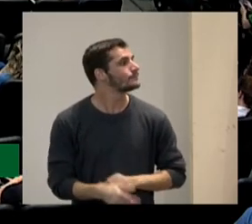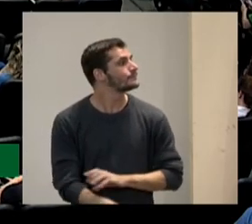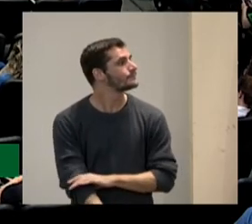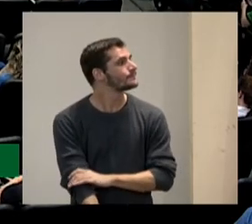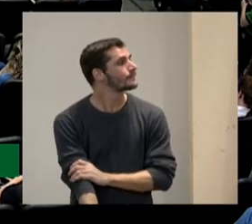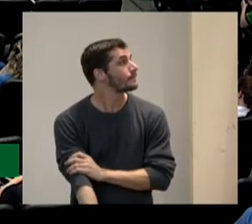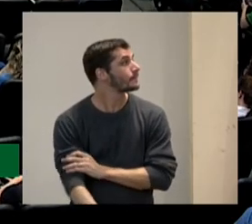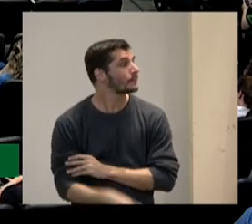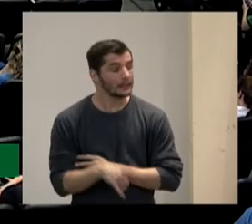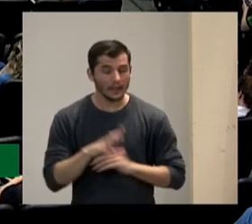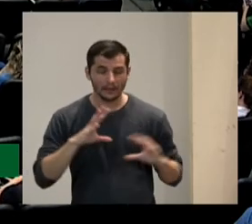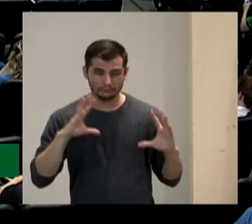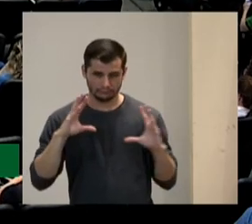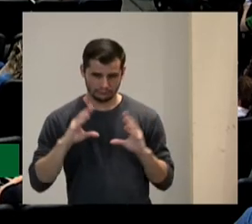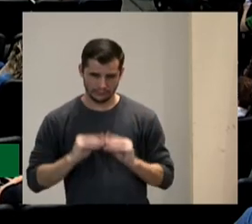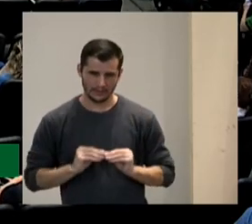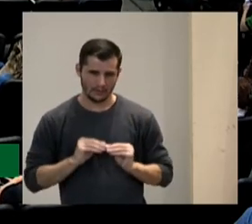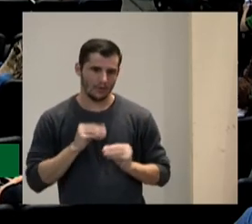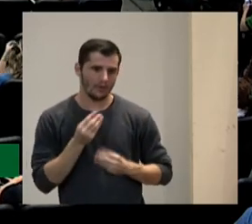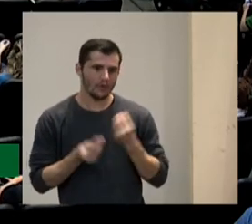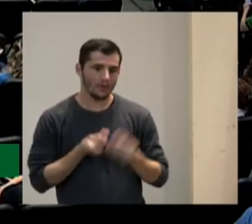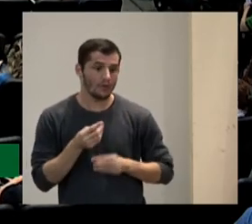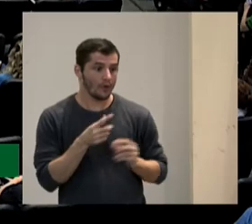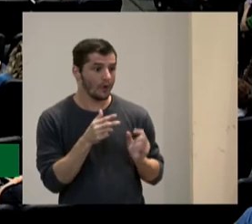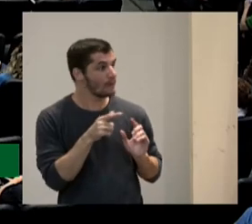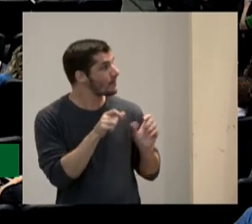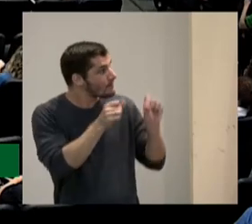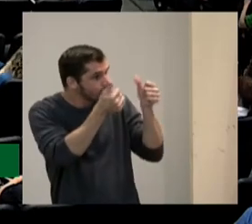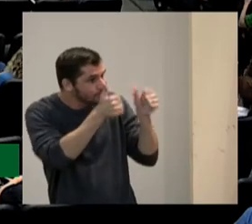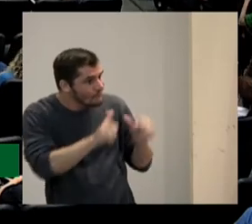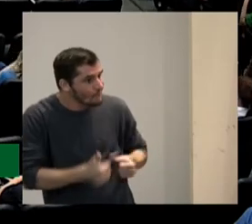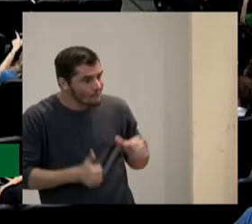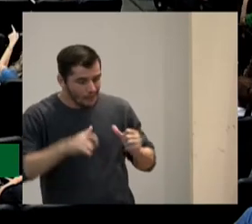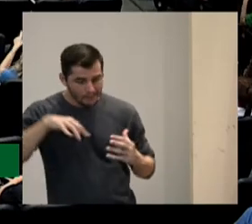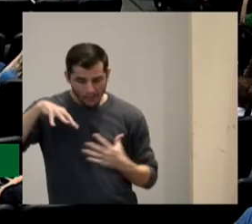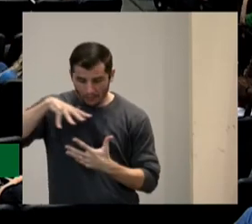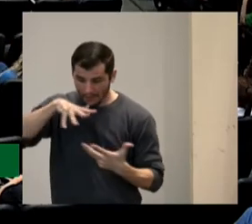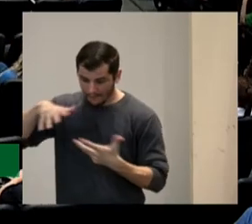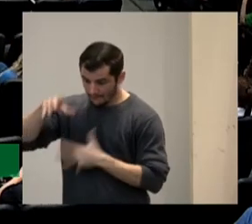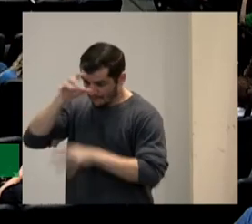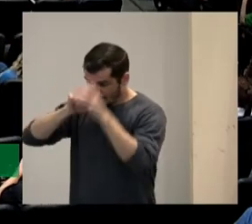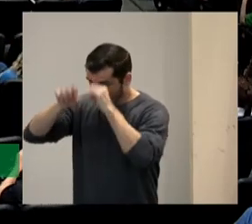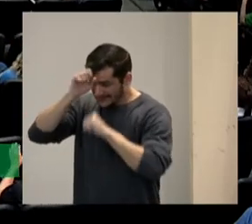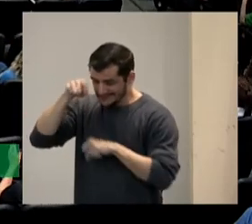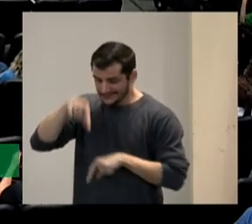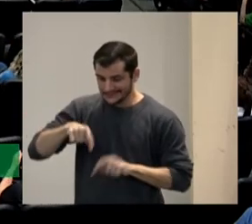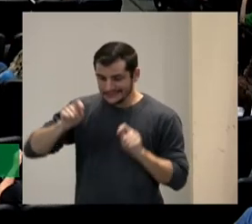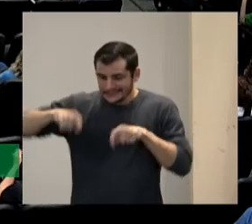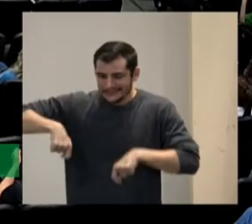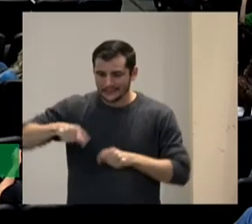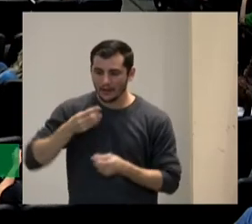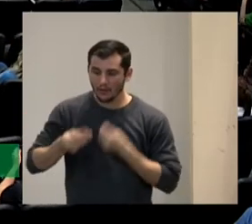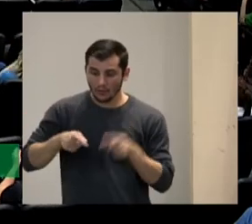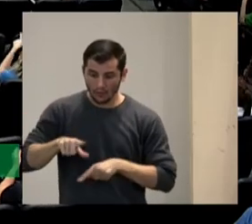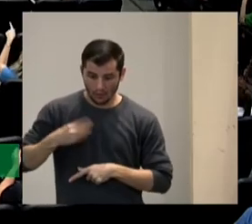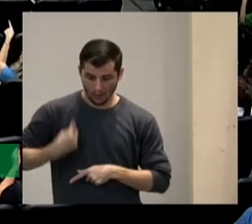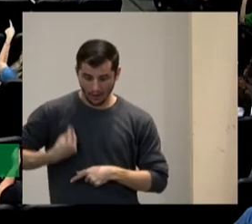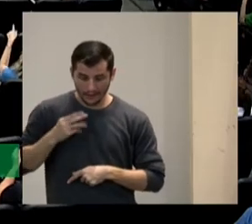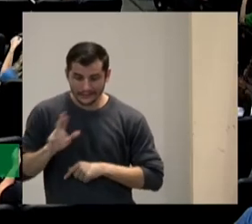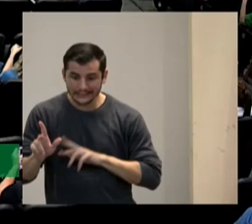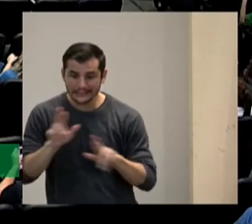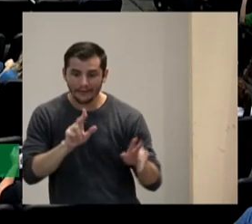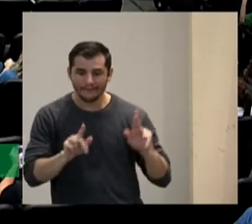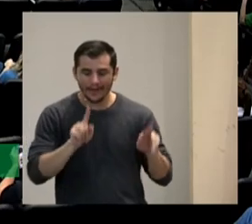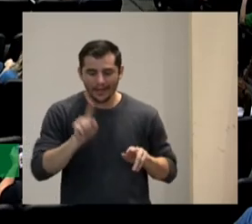resumindo um pouco o desenho universal para aprendizagem diz respeito de referências cientificamente válidas para guiar a